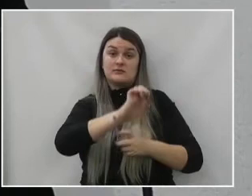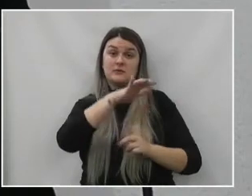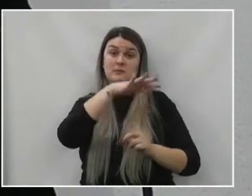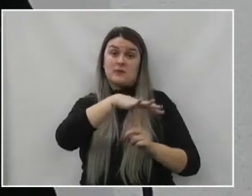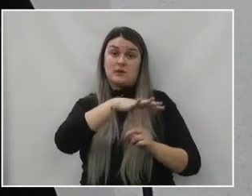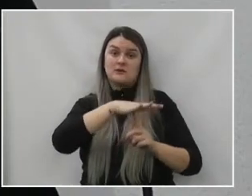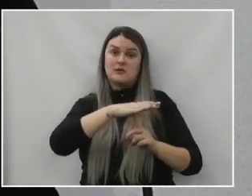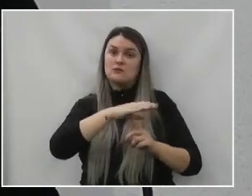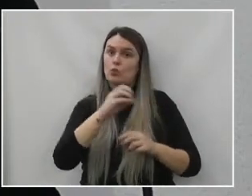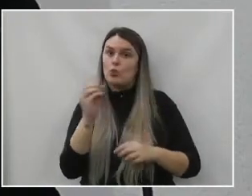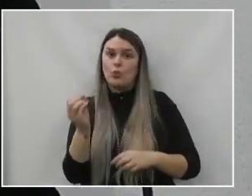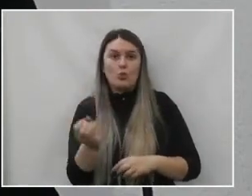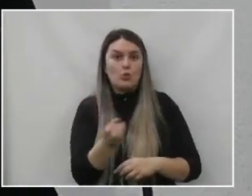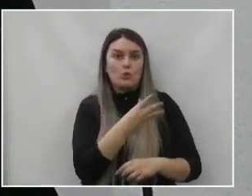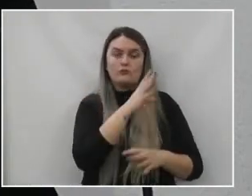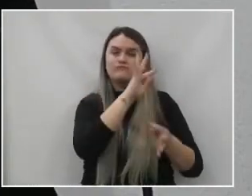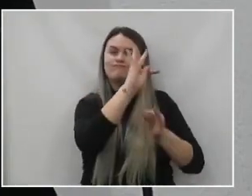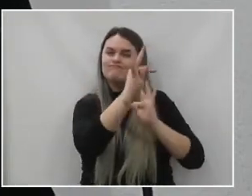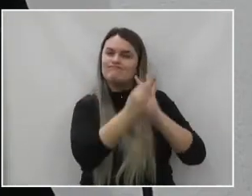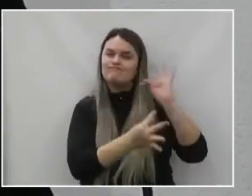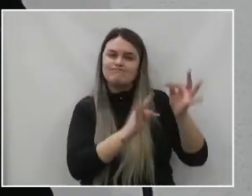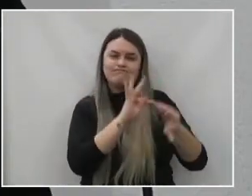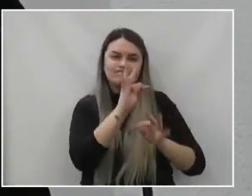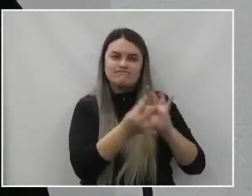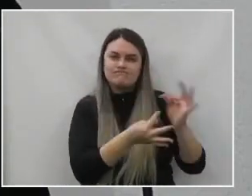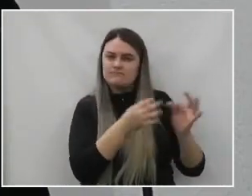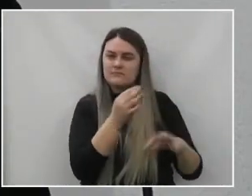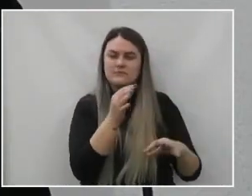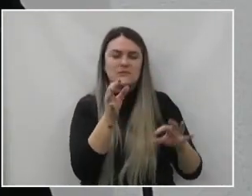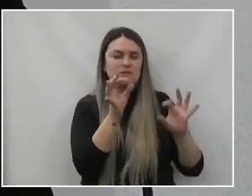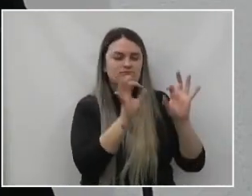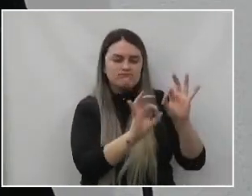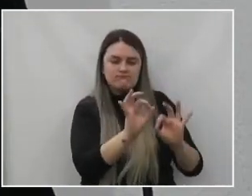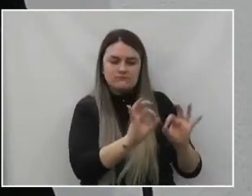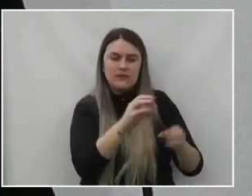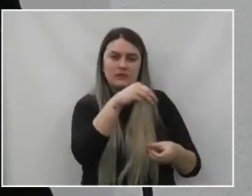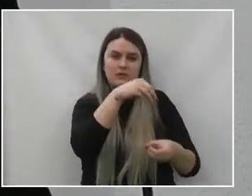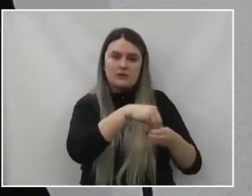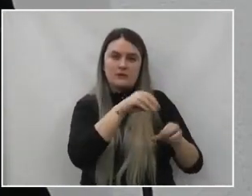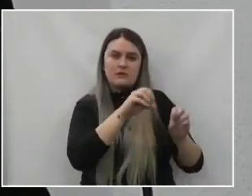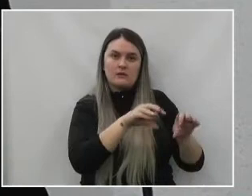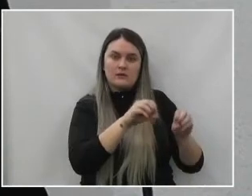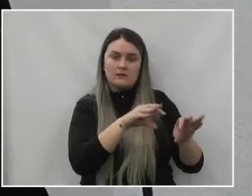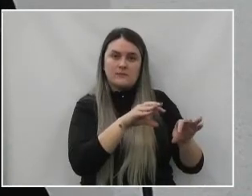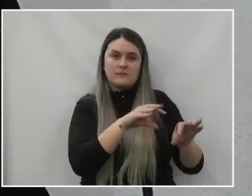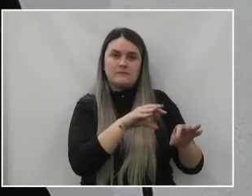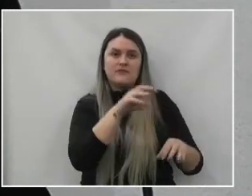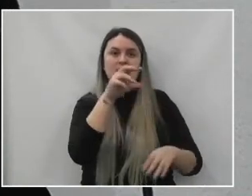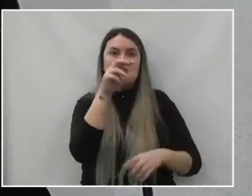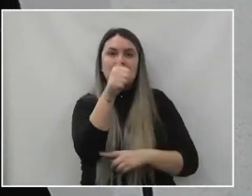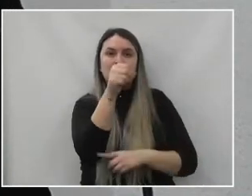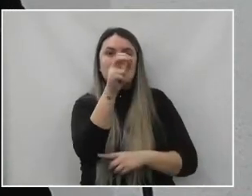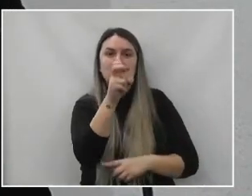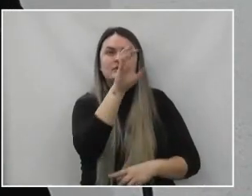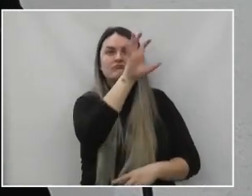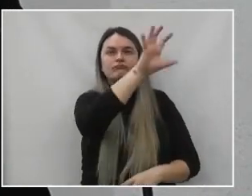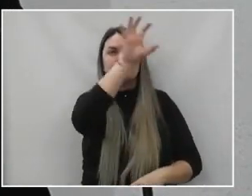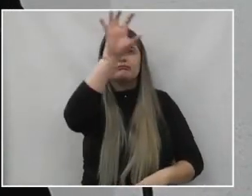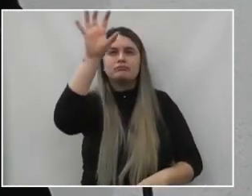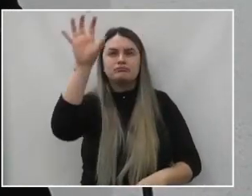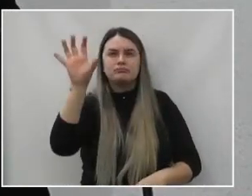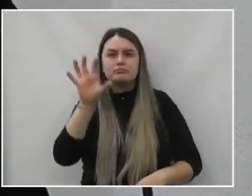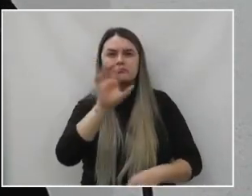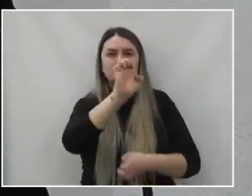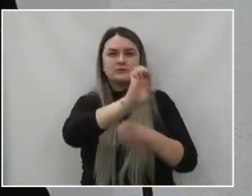trazendo as tecnologias mais aprimoradas dentro da educação em 15 regiões do Paraná, primeiramente,